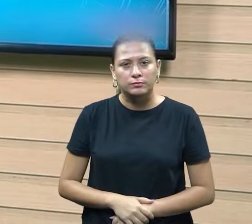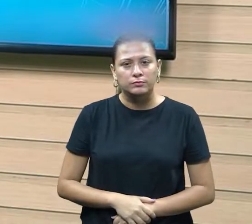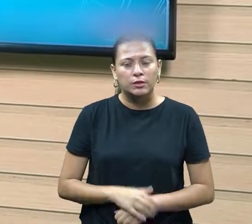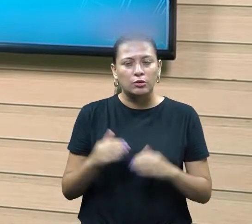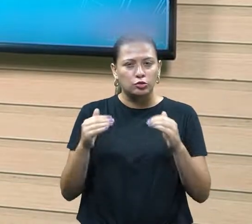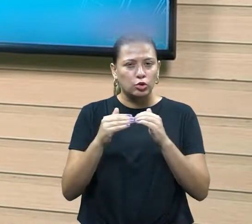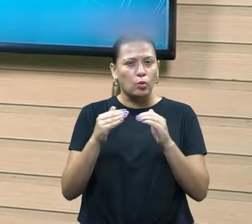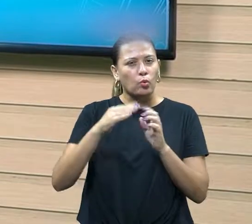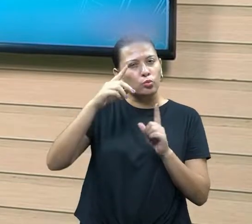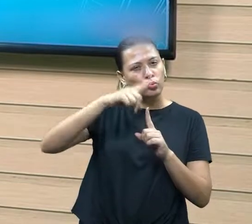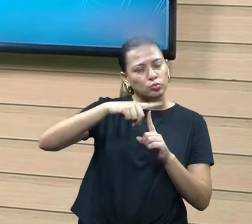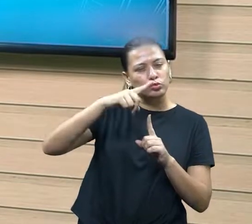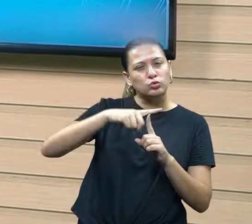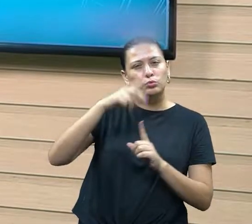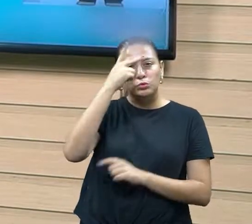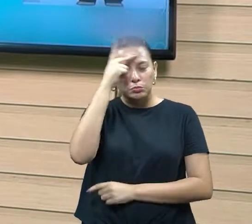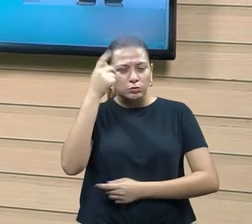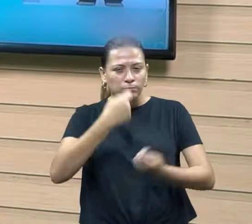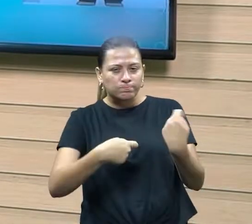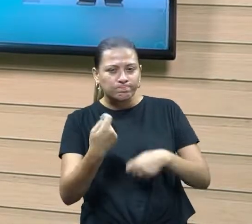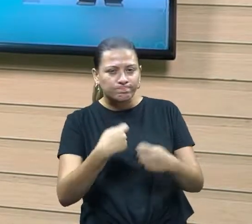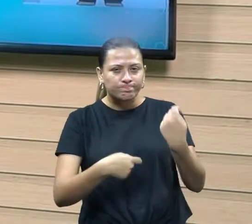que a vai estudar agora.